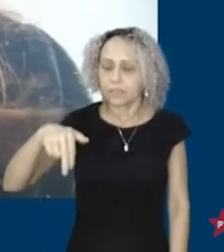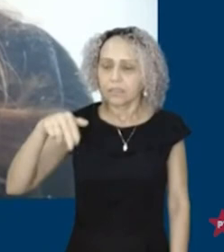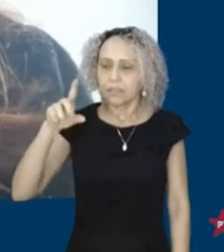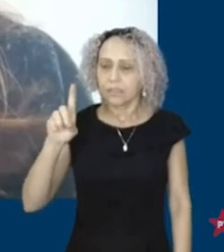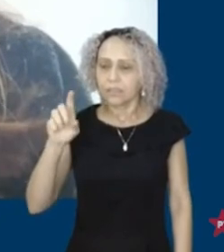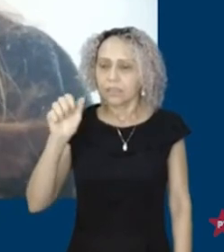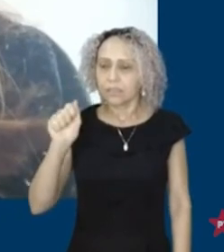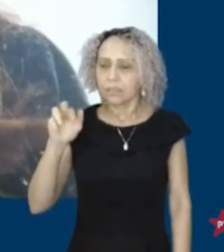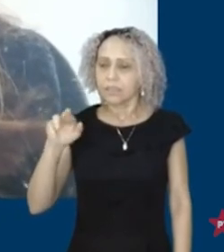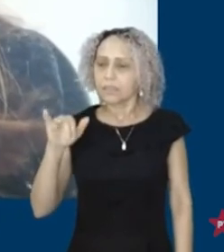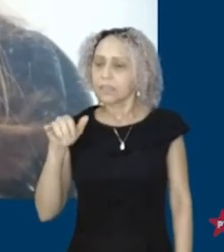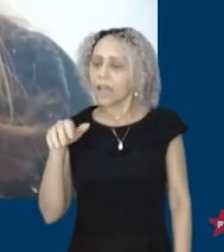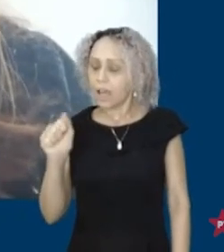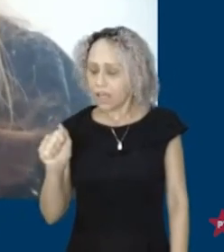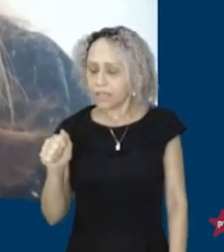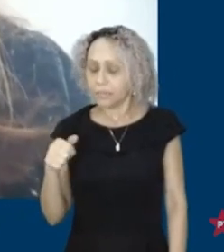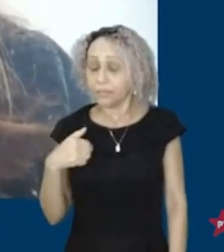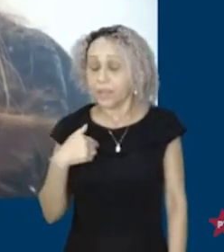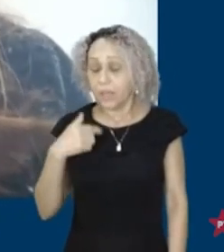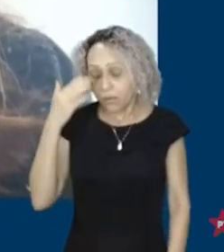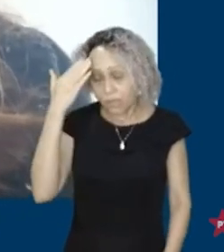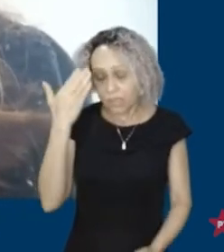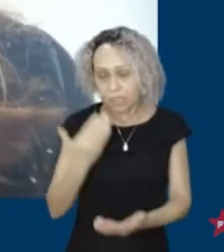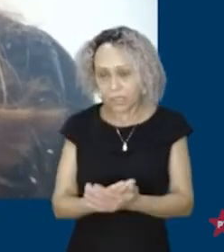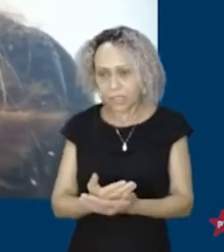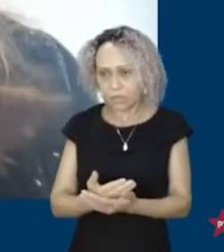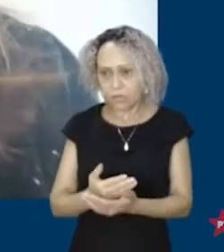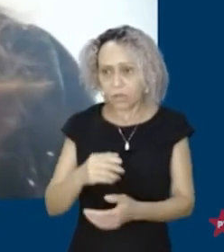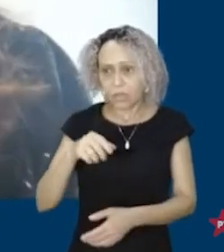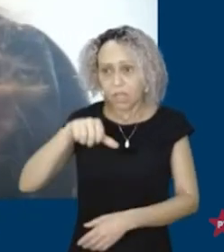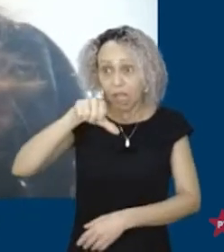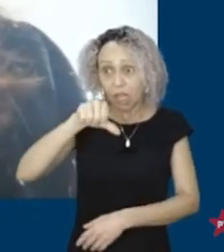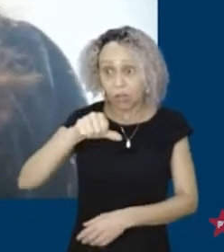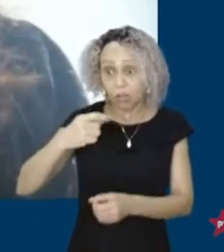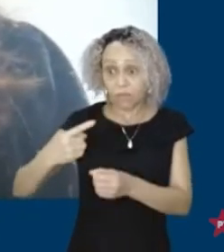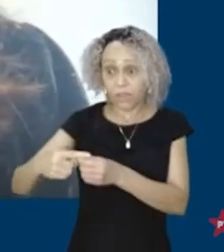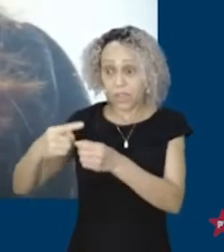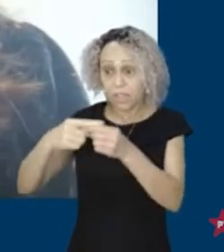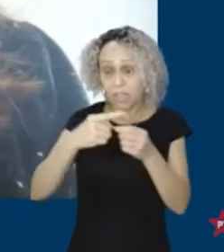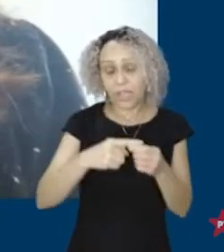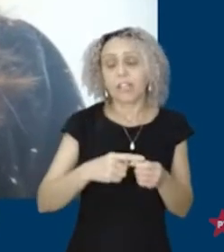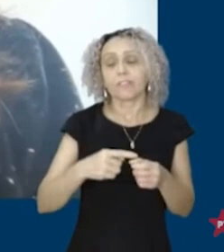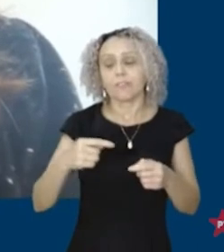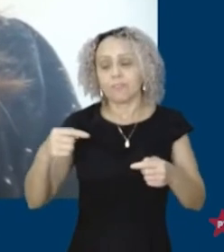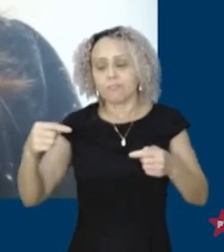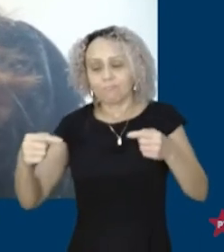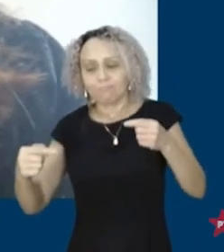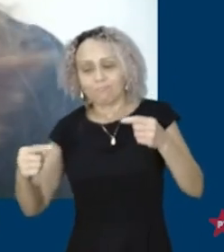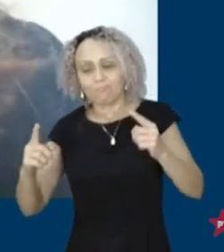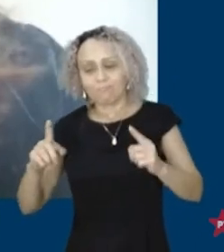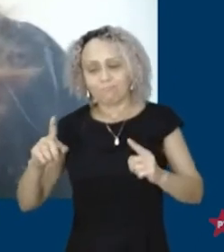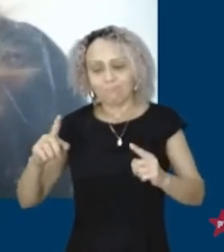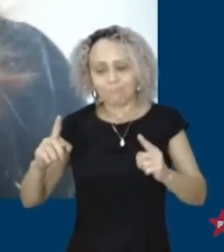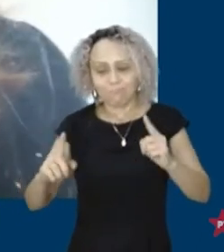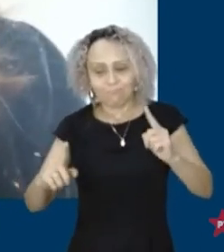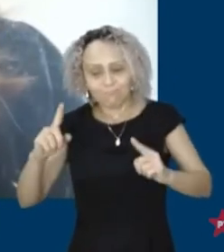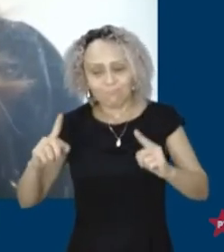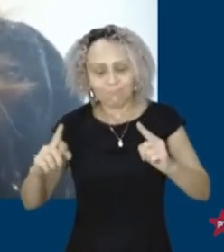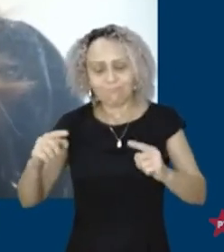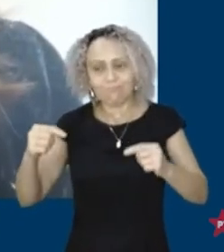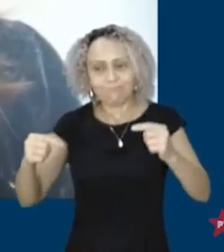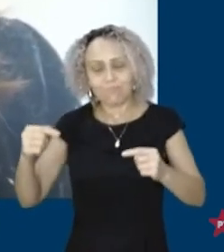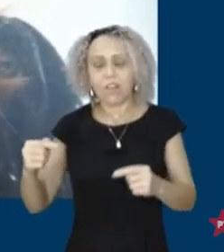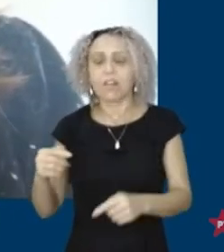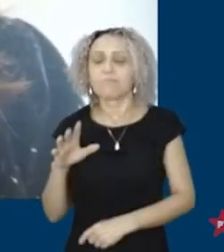a gente vai disputar bem, sabe? E vamos ver o que nós vamos fazer nas outras que a gente não tiver